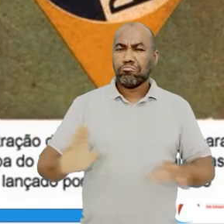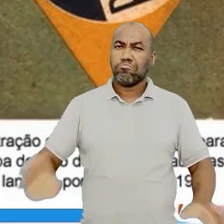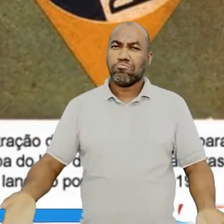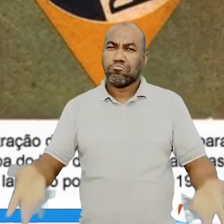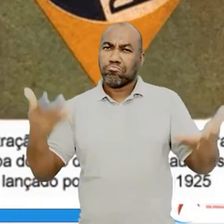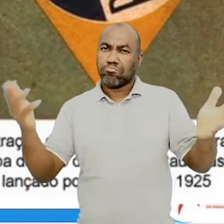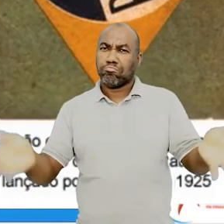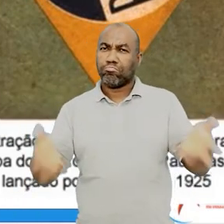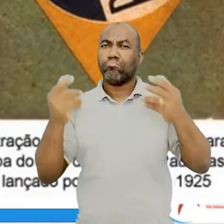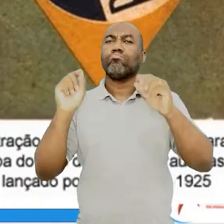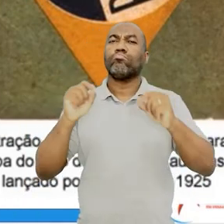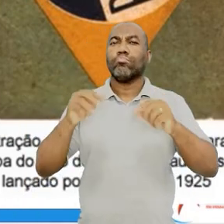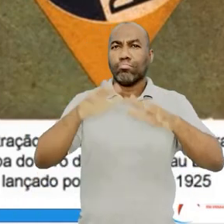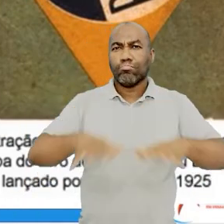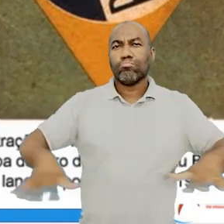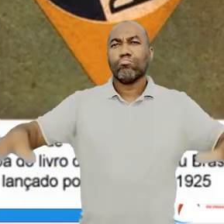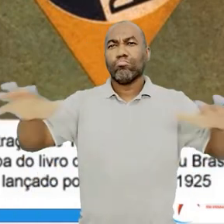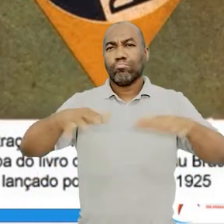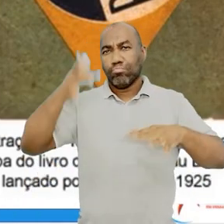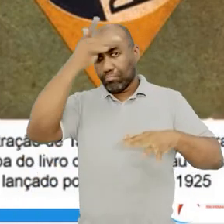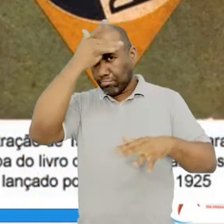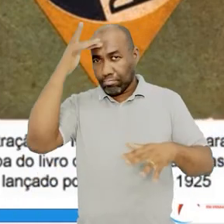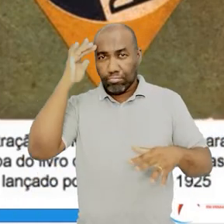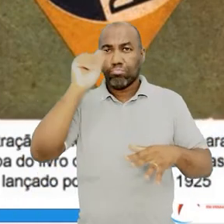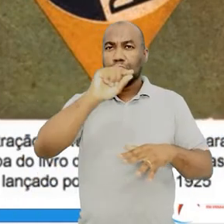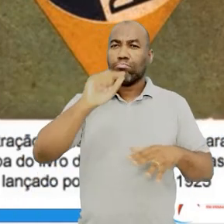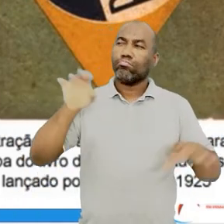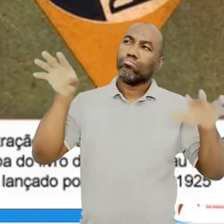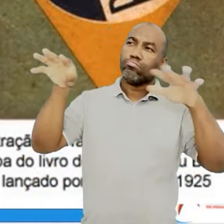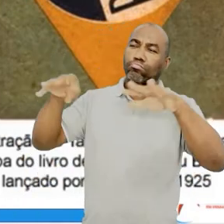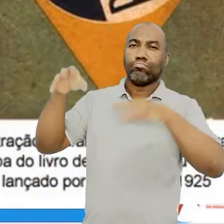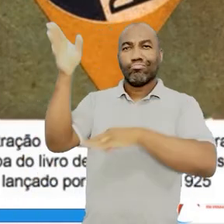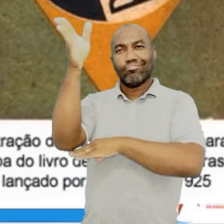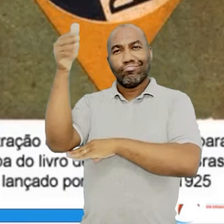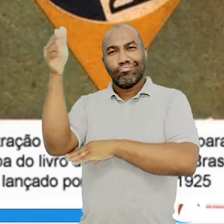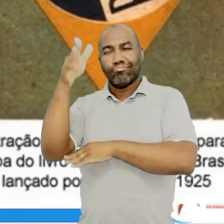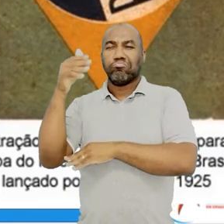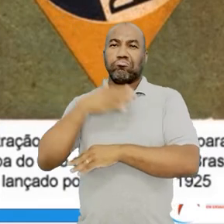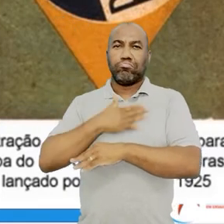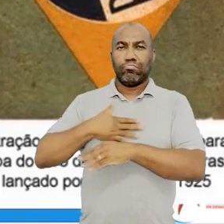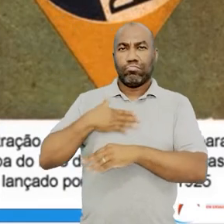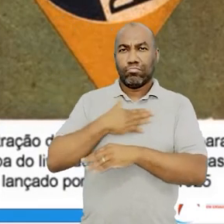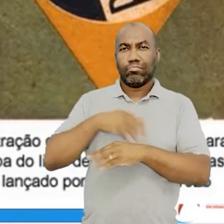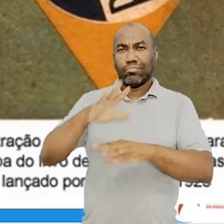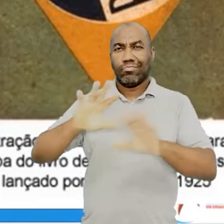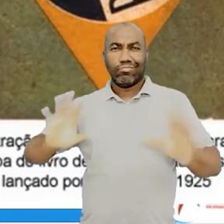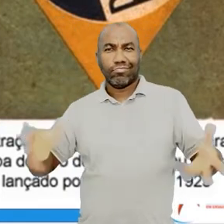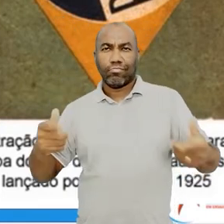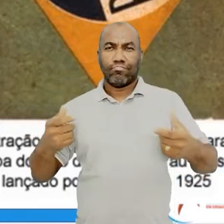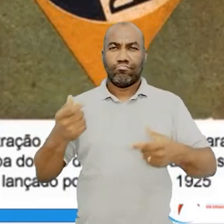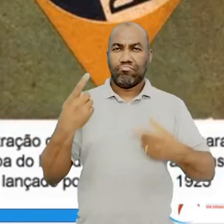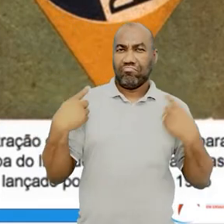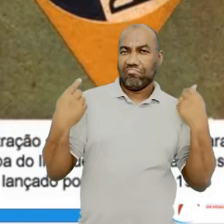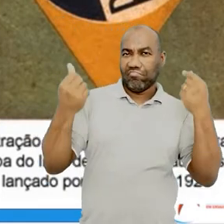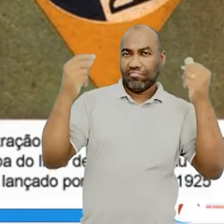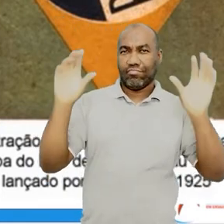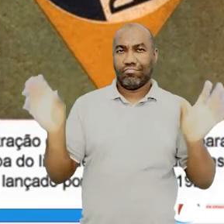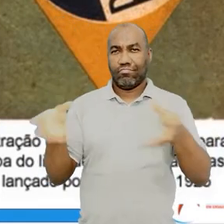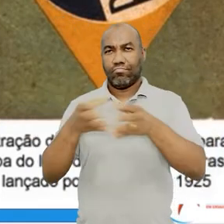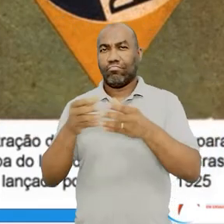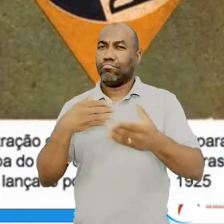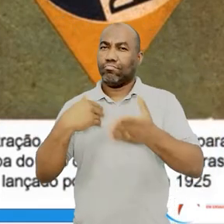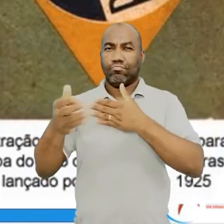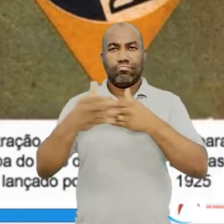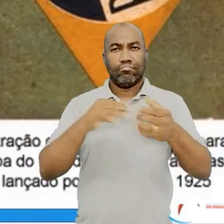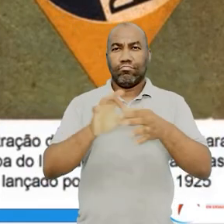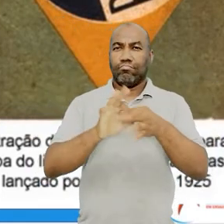de forma popular e ao alcance de todos. Ela não quer elitizar a cultura, tá bom? Dava para você usar